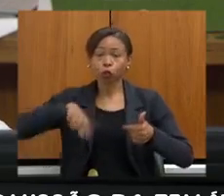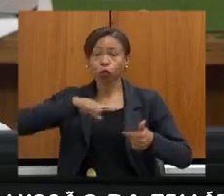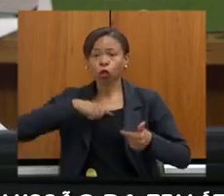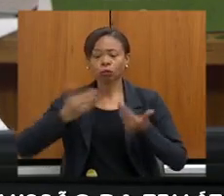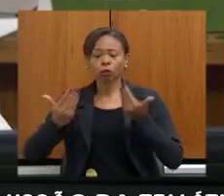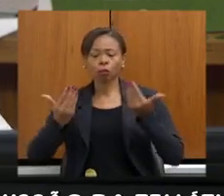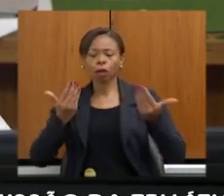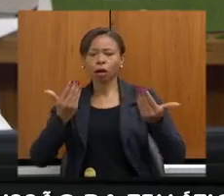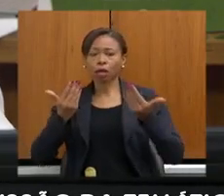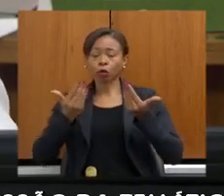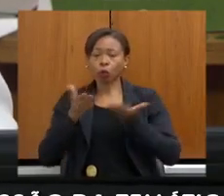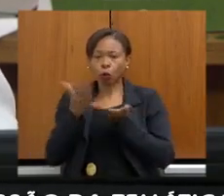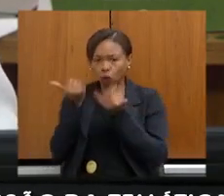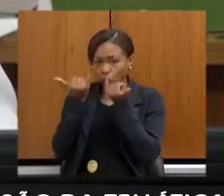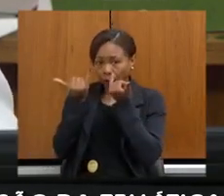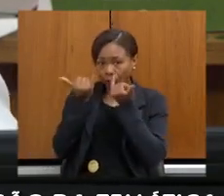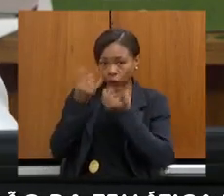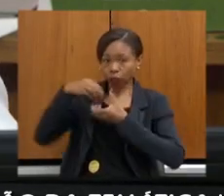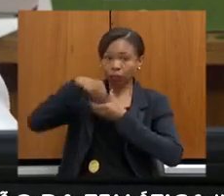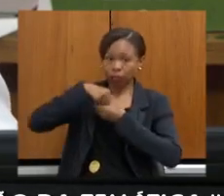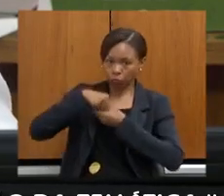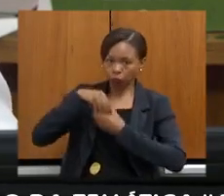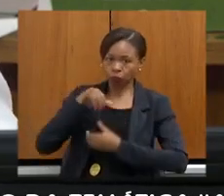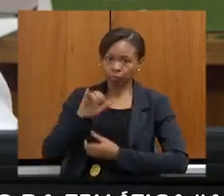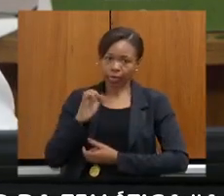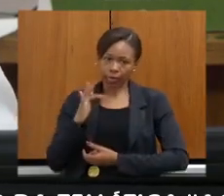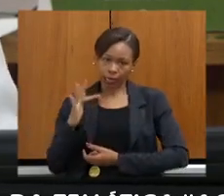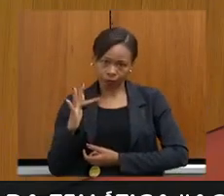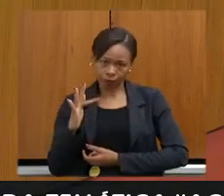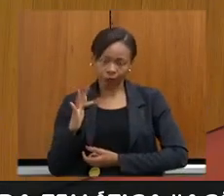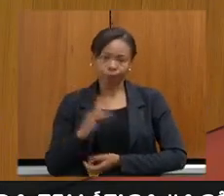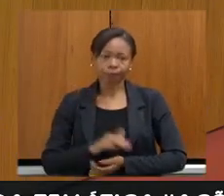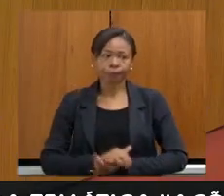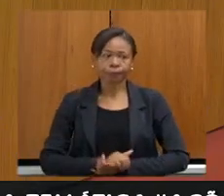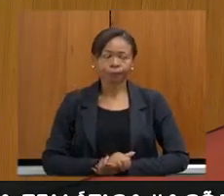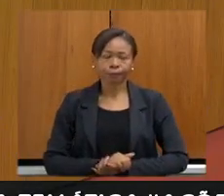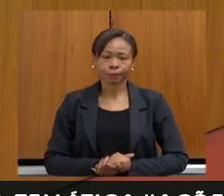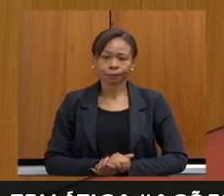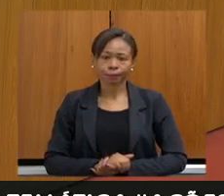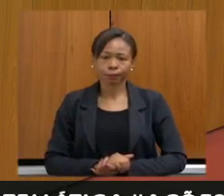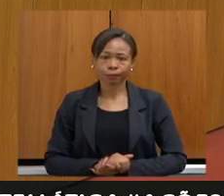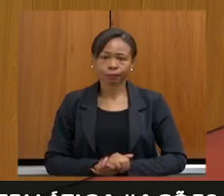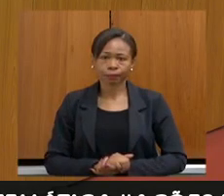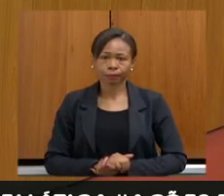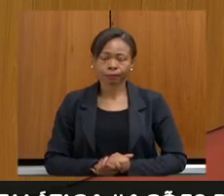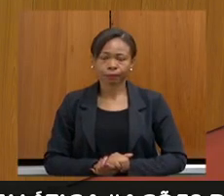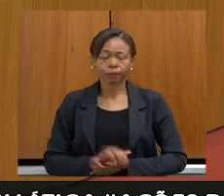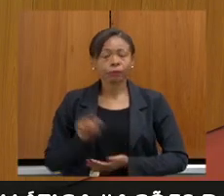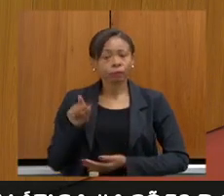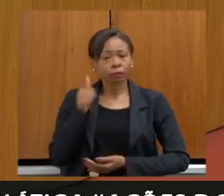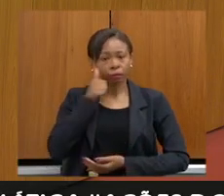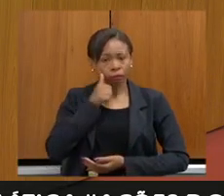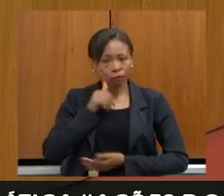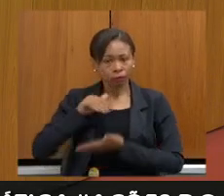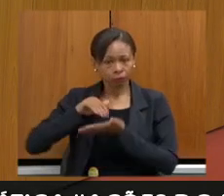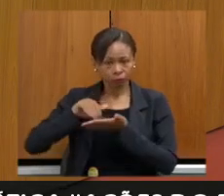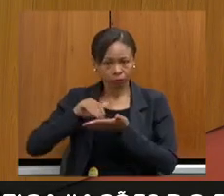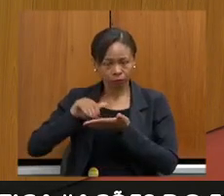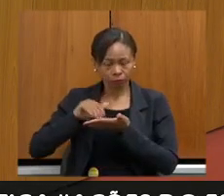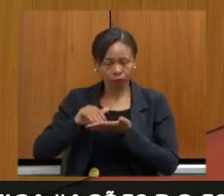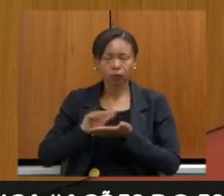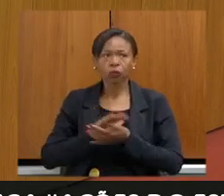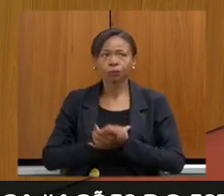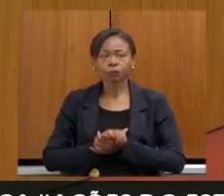nossa base de dados interna antes, obviamente, de demandar a ação fiscal. Secretária, nós estamos falando aqui sobre